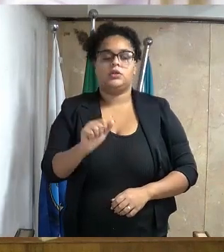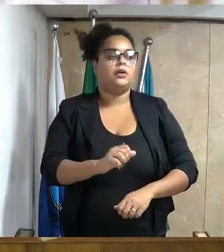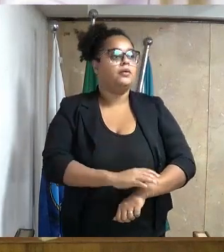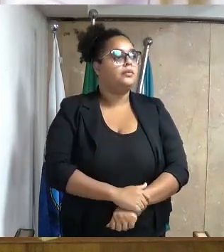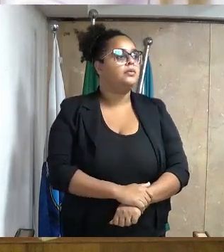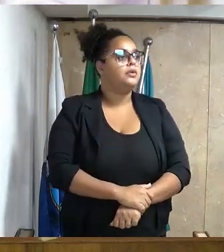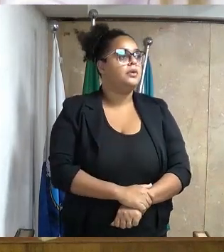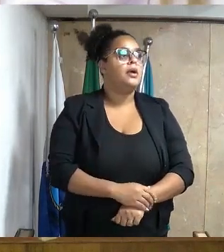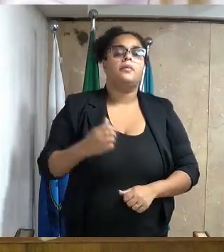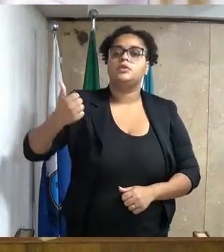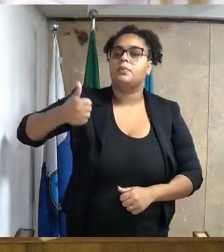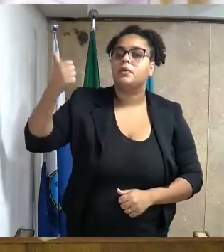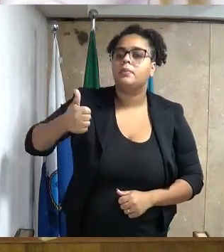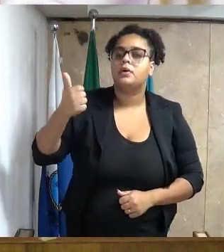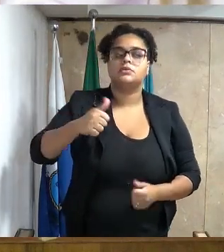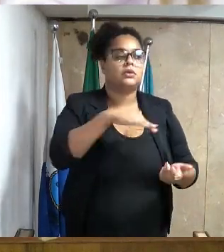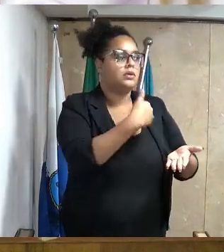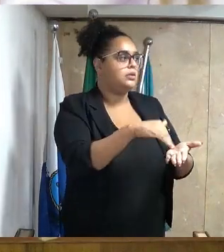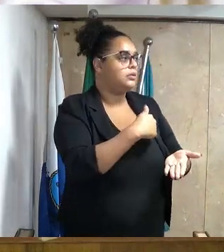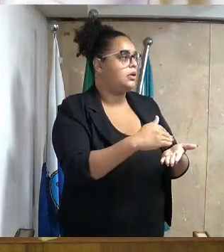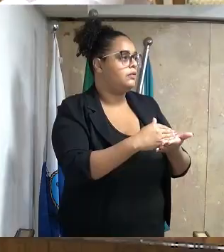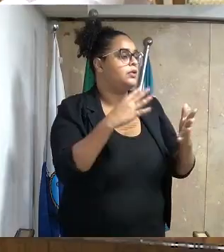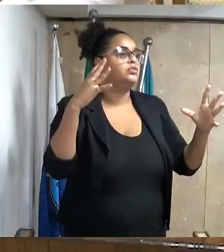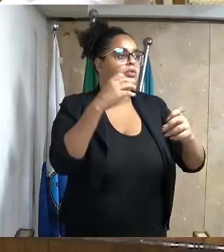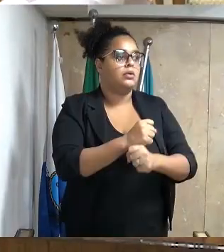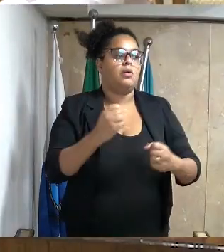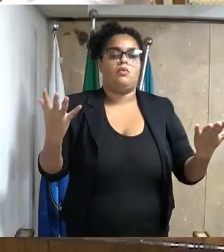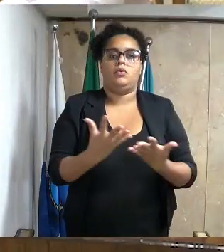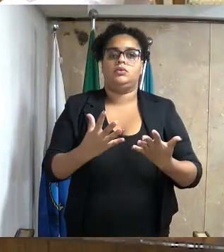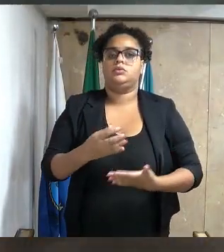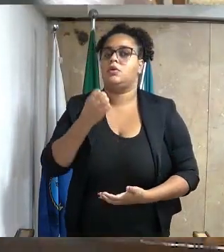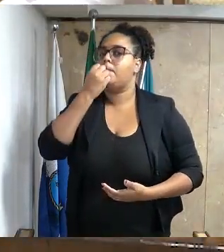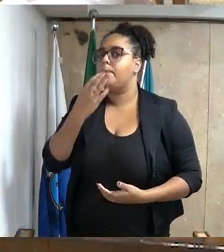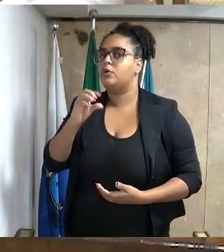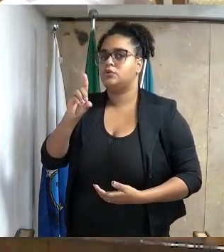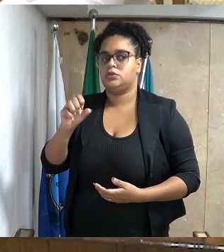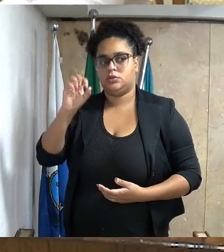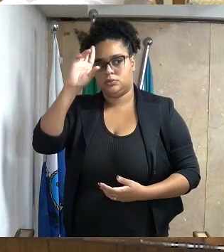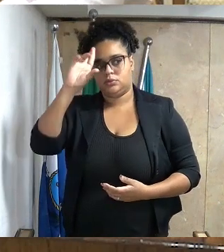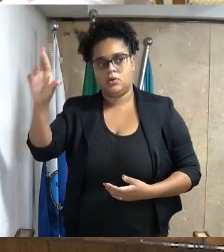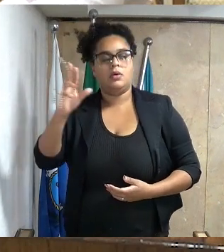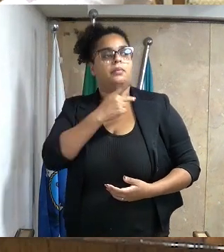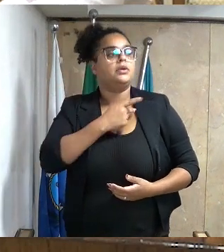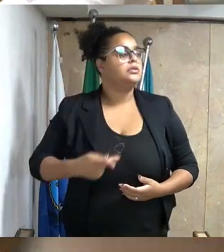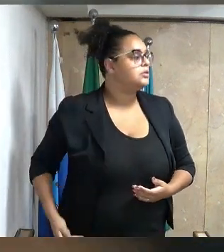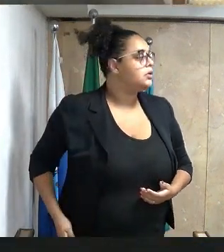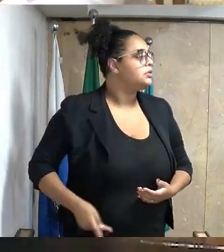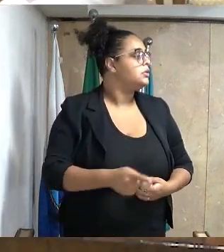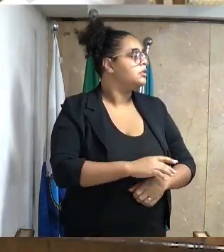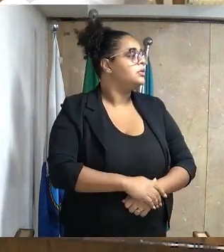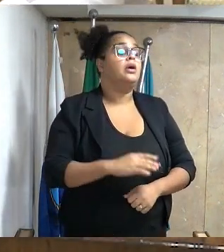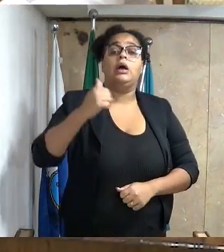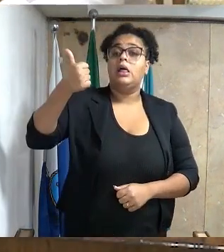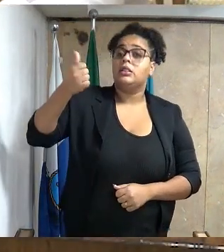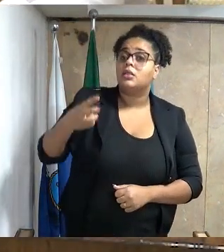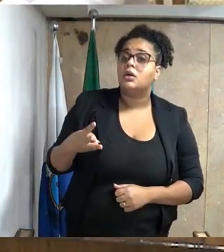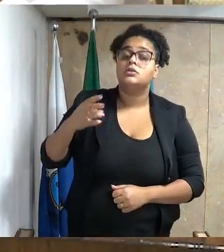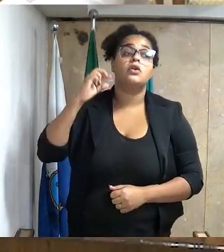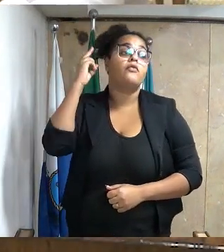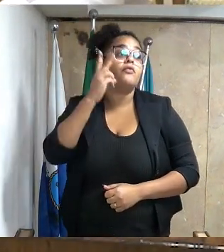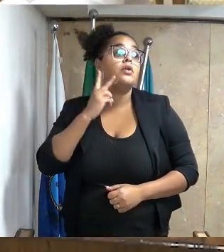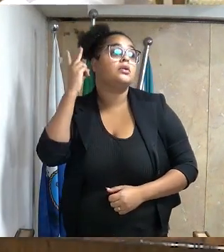Peço ao primeiro secretário que faça a verificação de córulo. Bom dia, senhor presidente. Treze vereadores